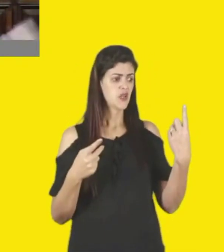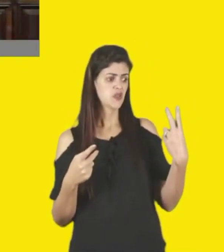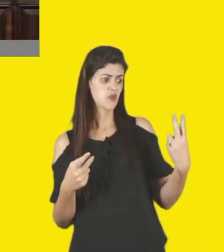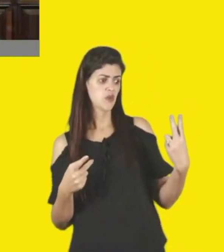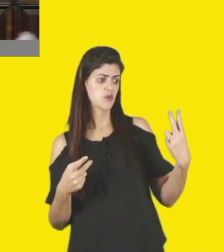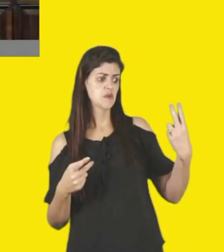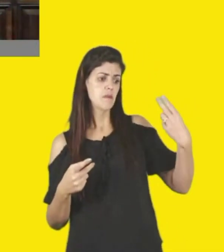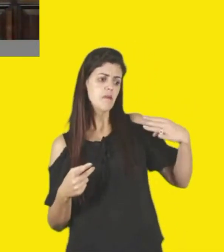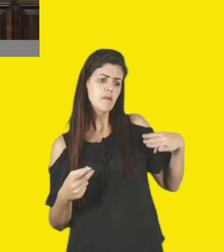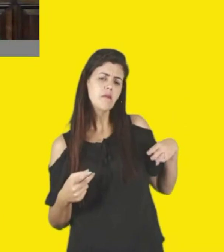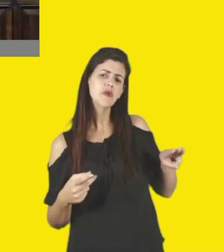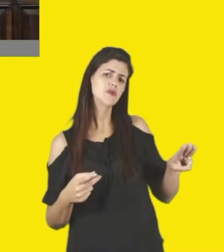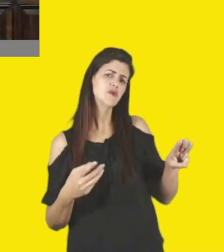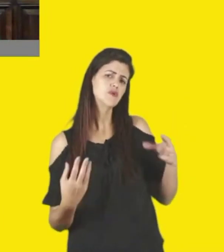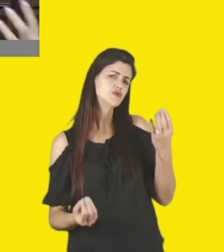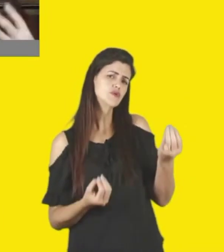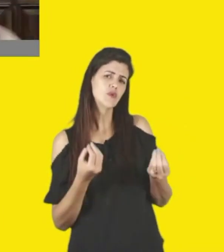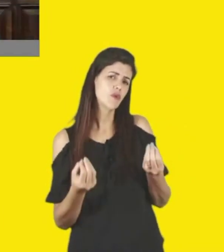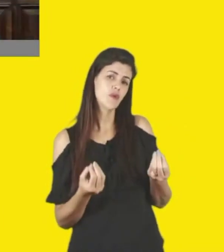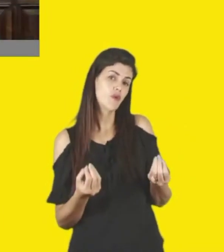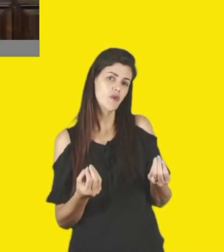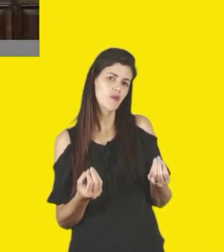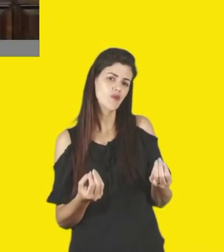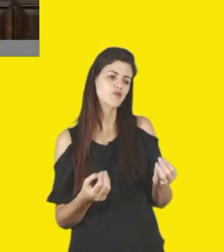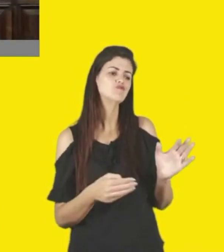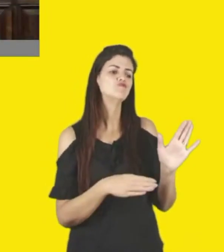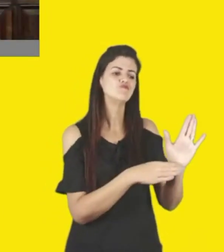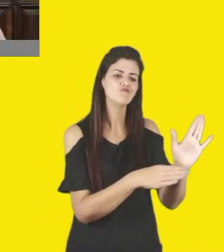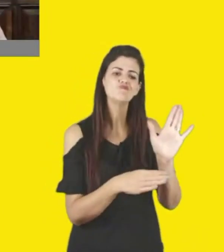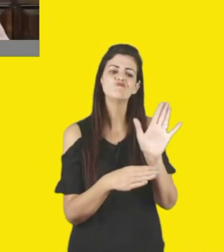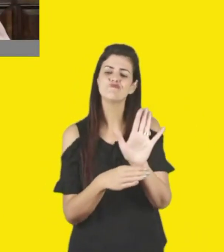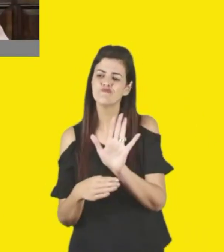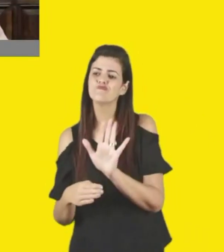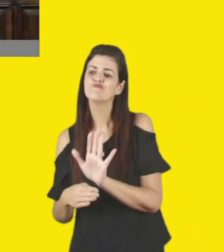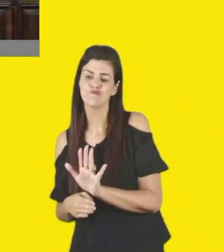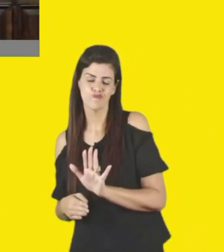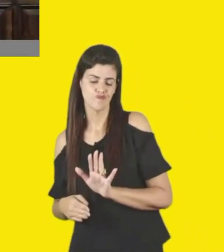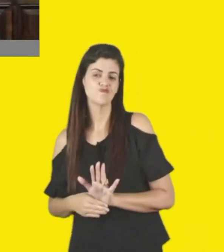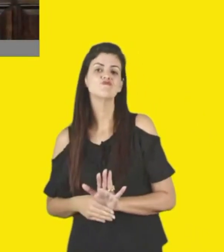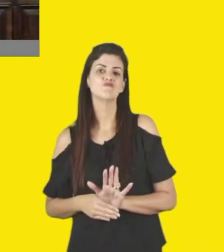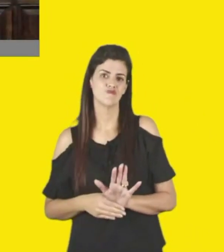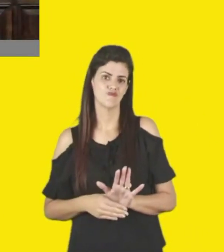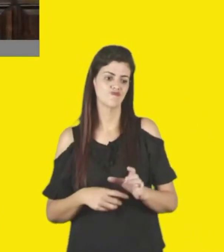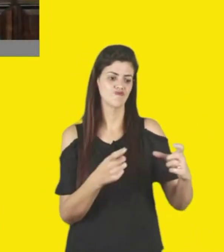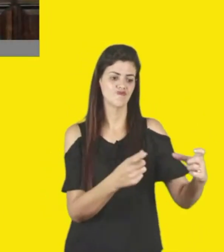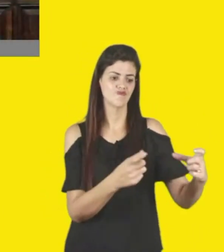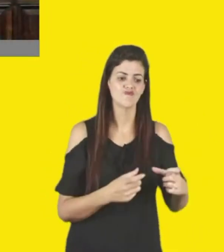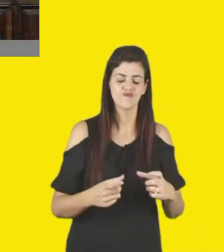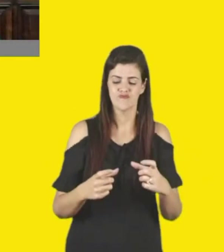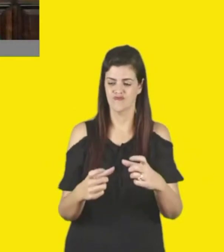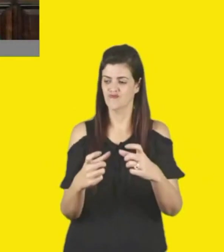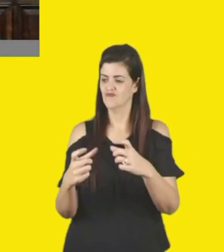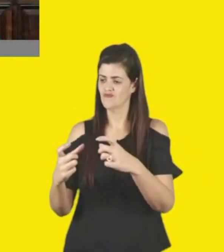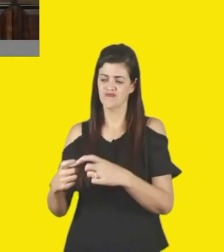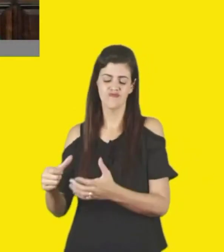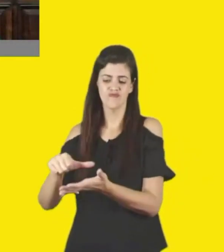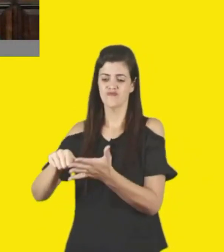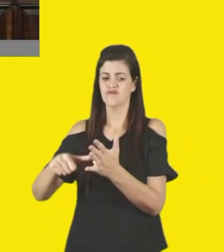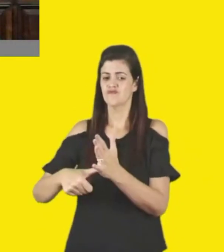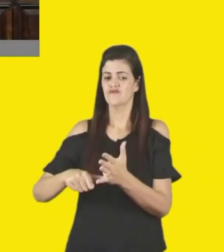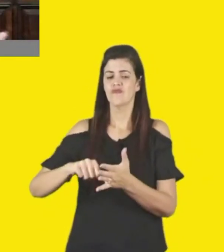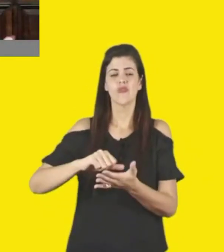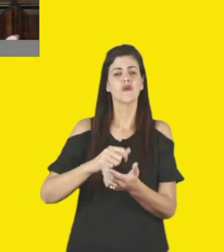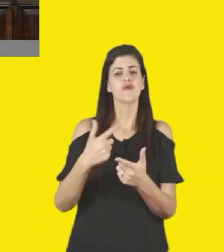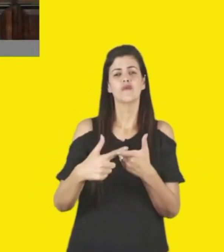é que a gente atende tudo isso? Como é que a gente atende esse lugar, que é tão diverso,